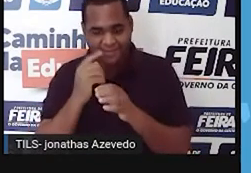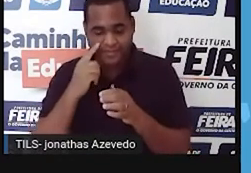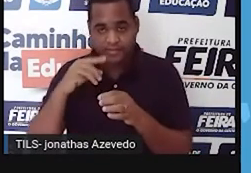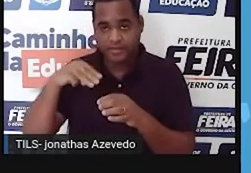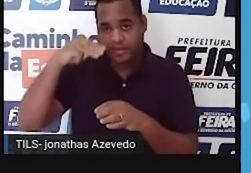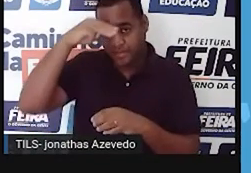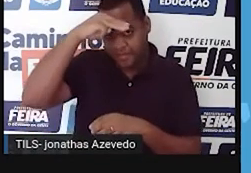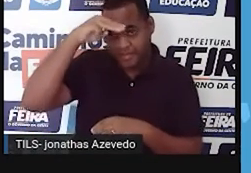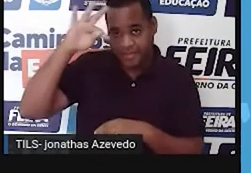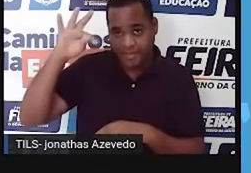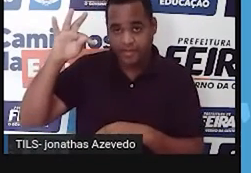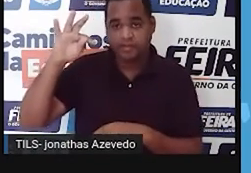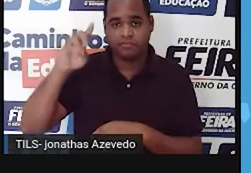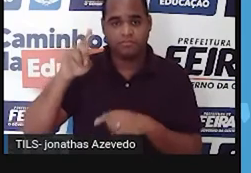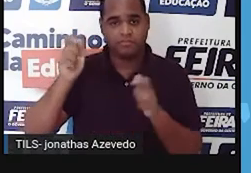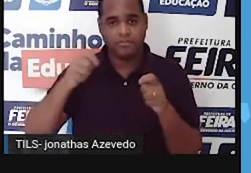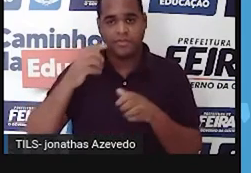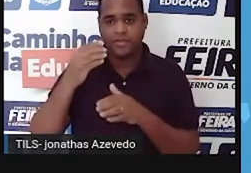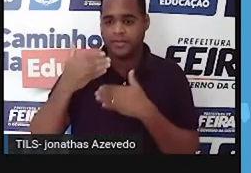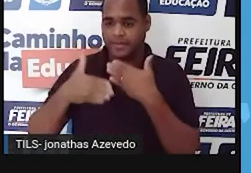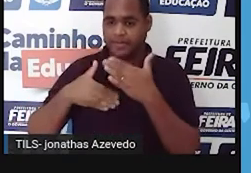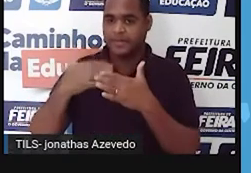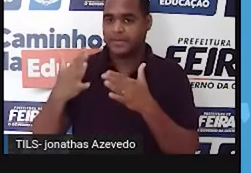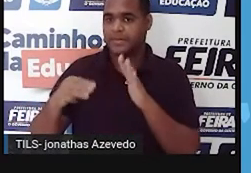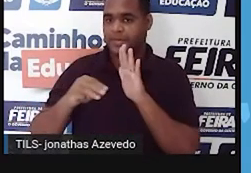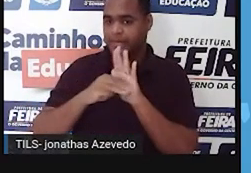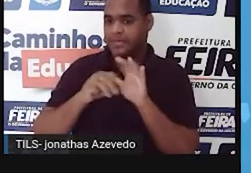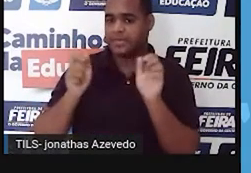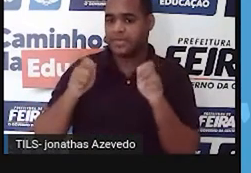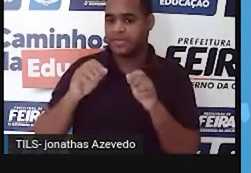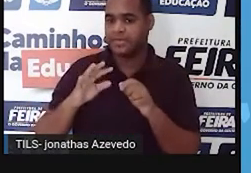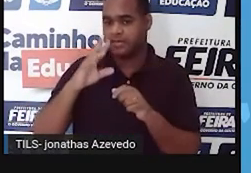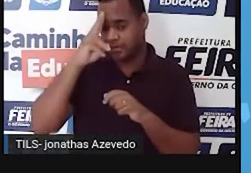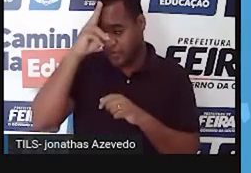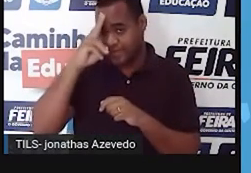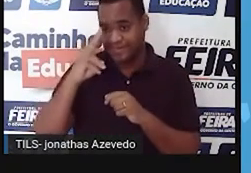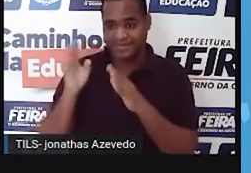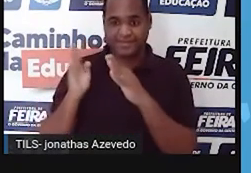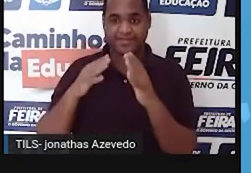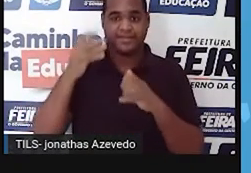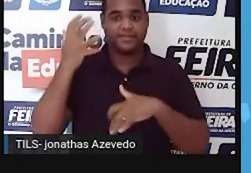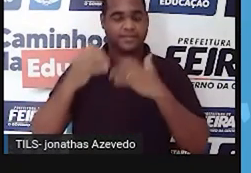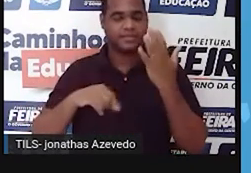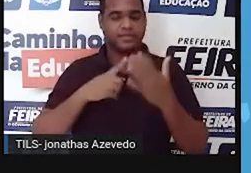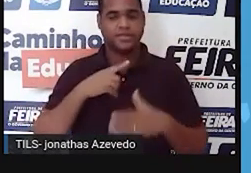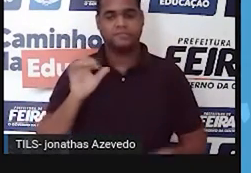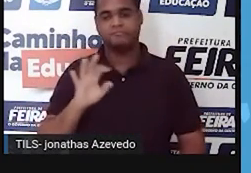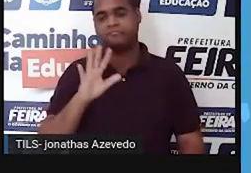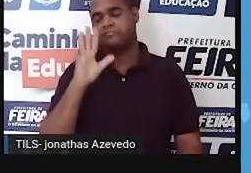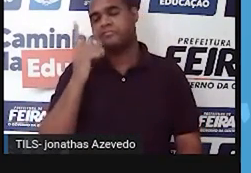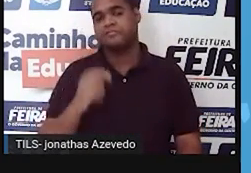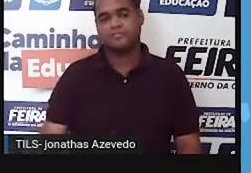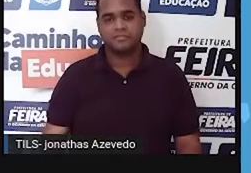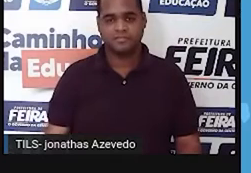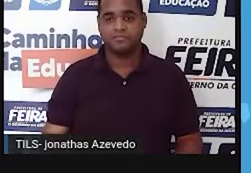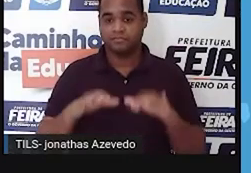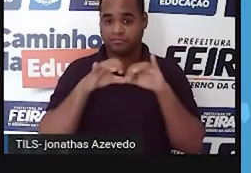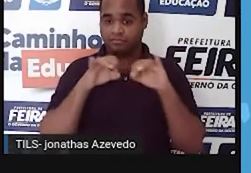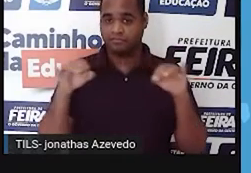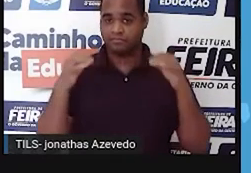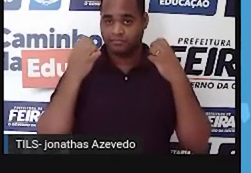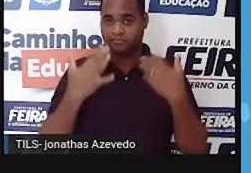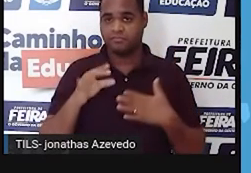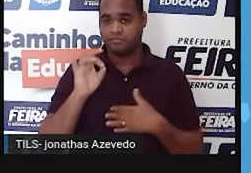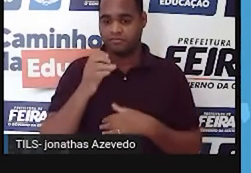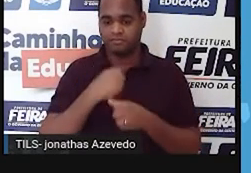Pantanal, no Mato Grosso, neste ano, ultrapassa a média histórica. Então, essa notícia aqui foi a única